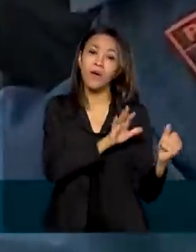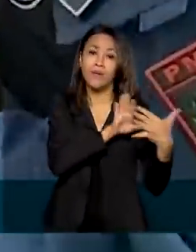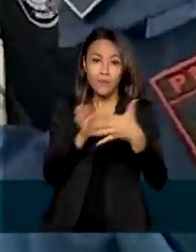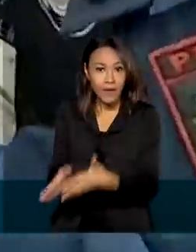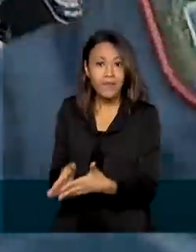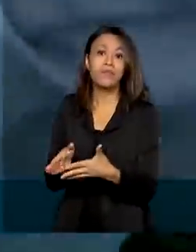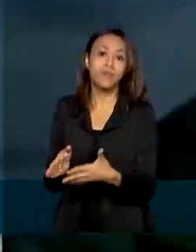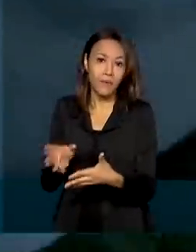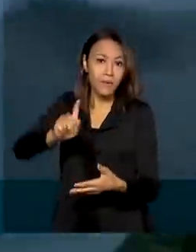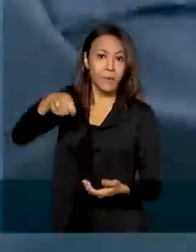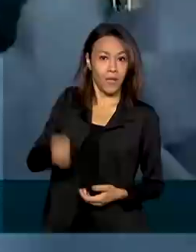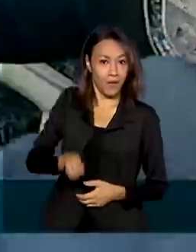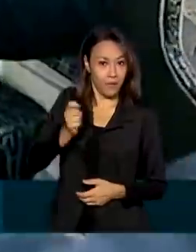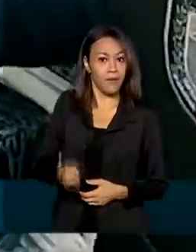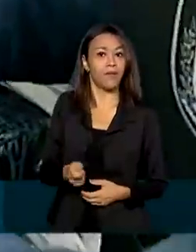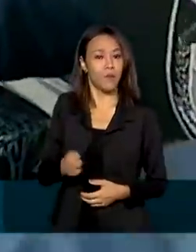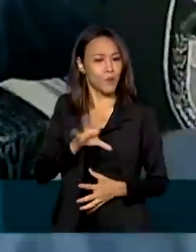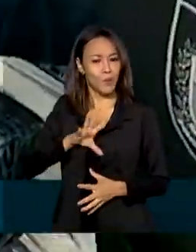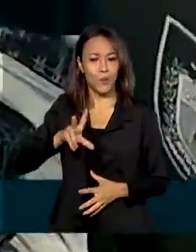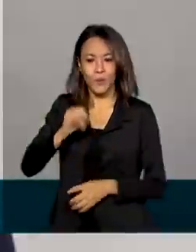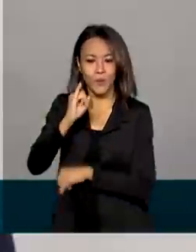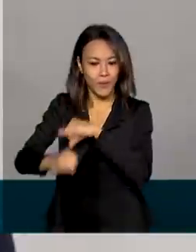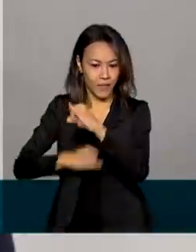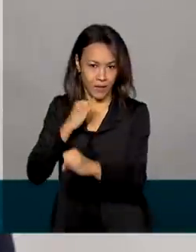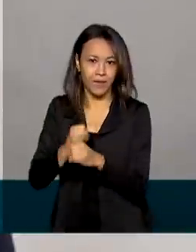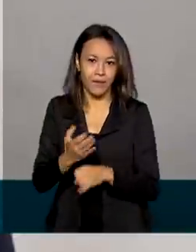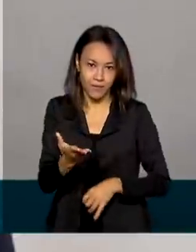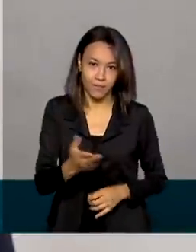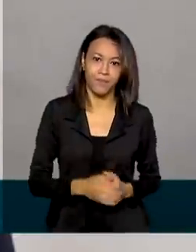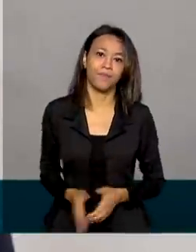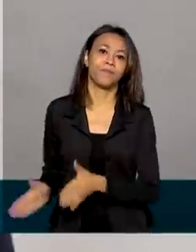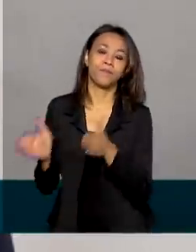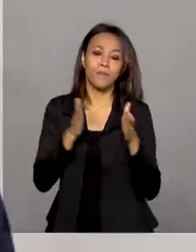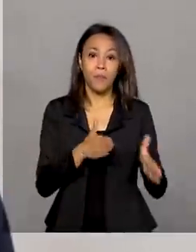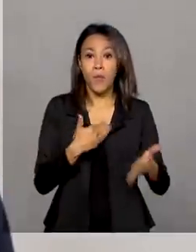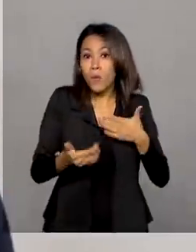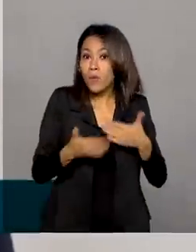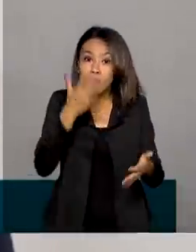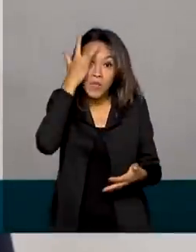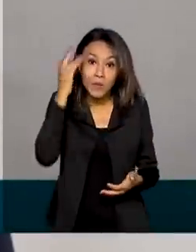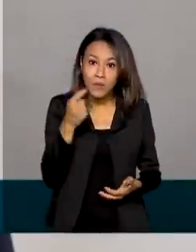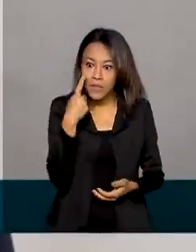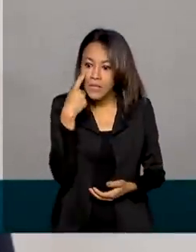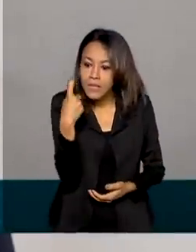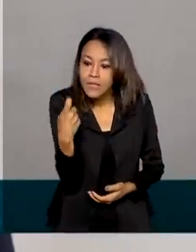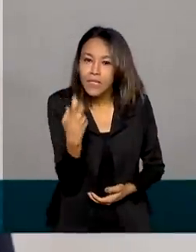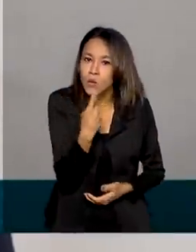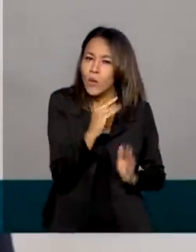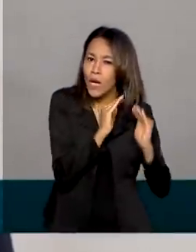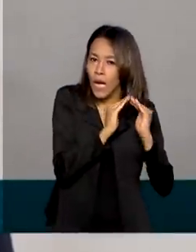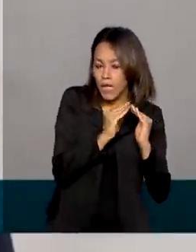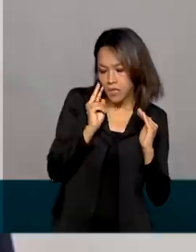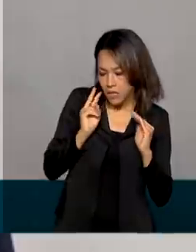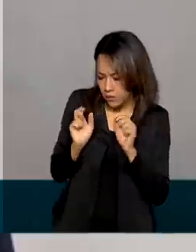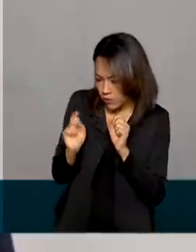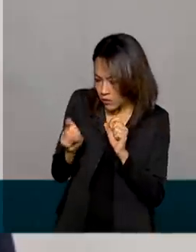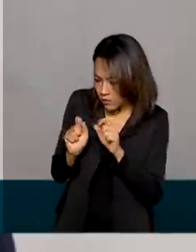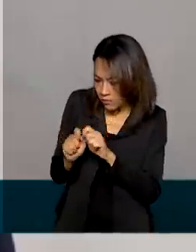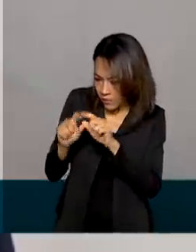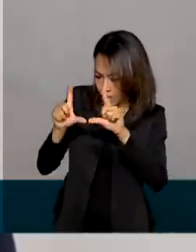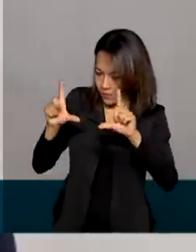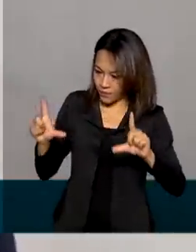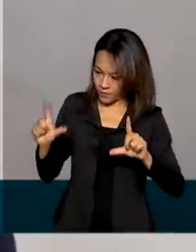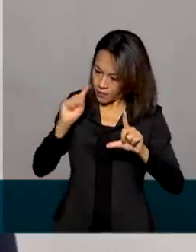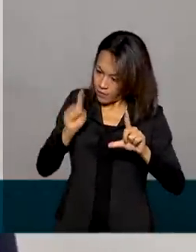de bens apreendidos. Tudo pela internet. Qualquer cidadão interessado de sua própria casa, acessando o link do leilão,